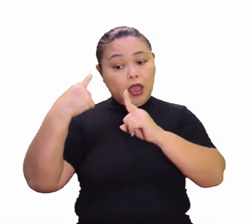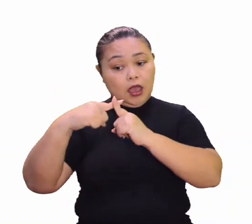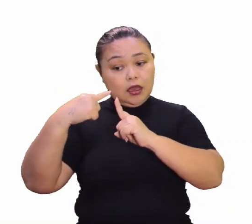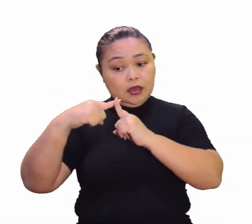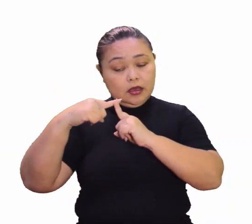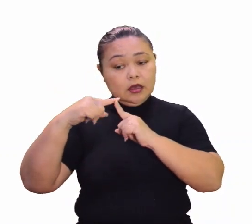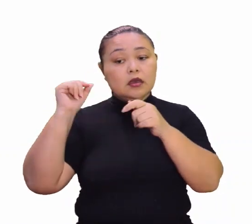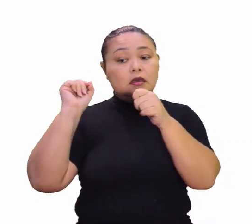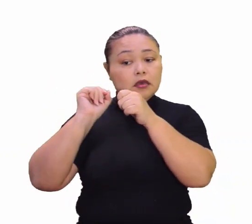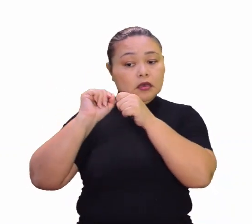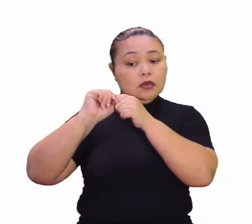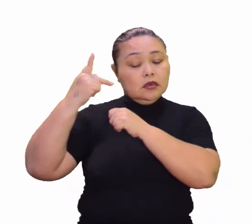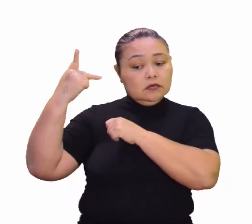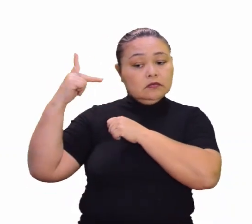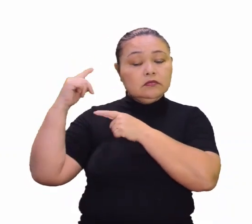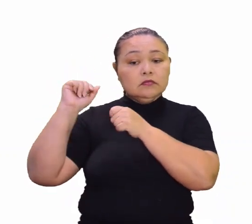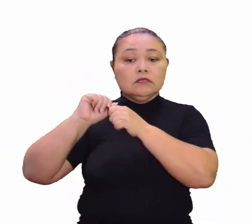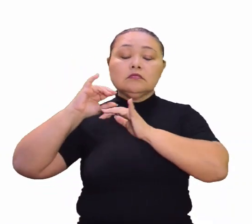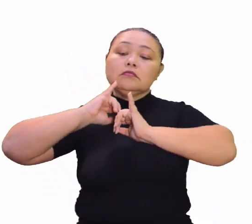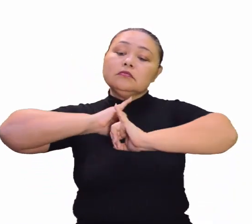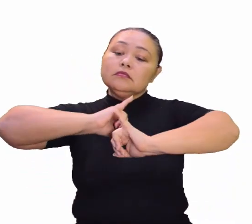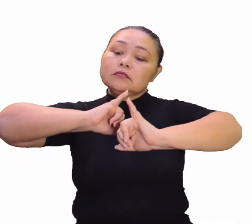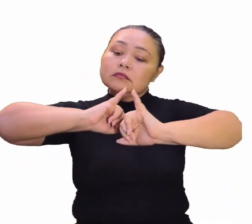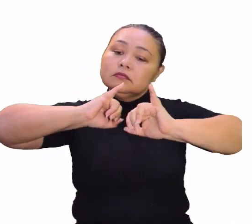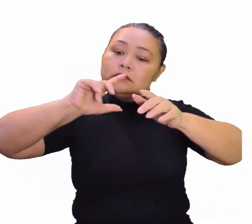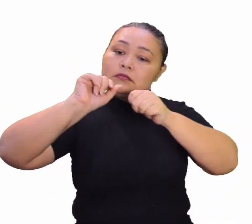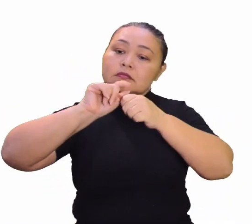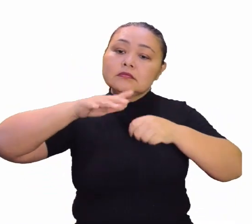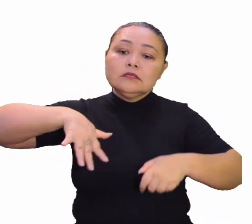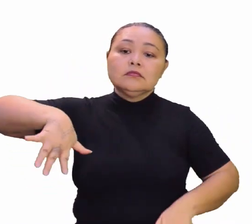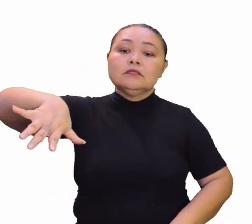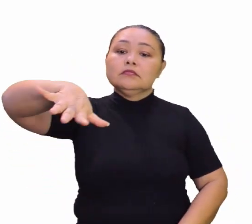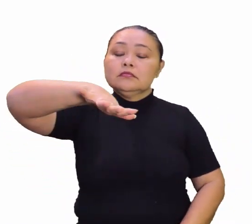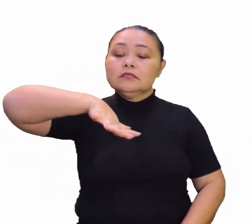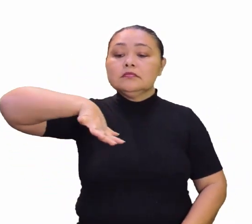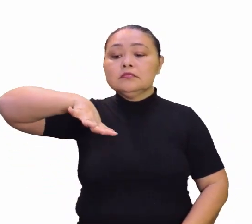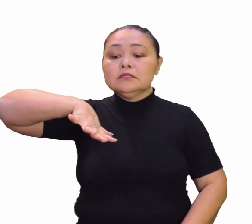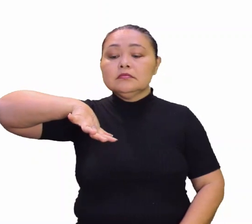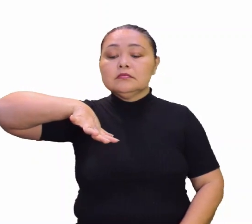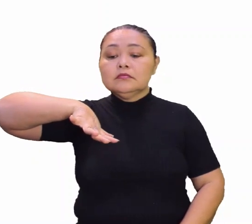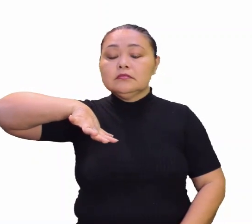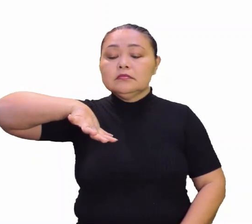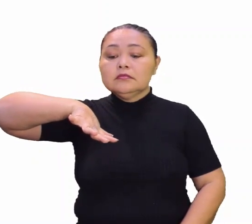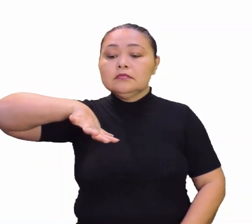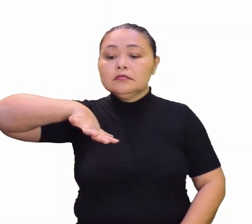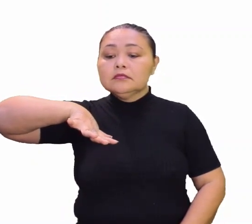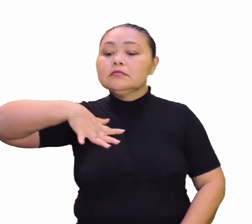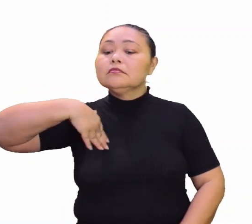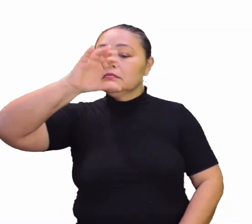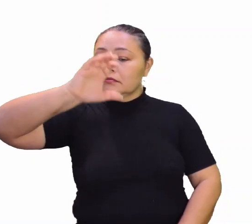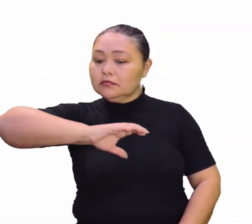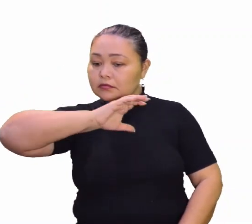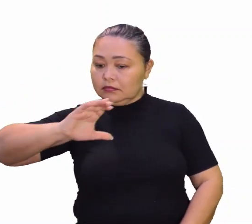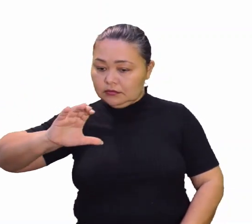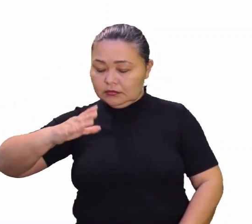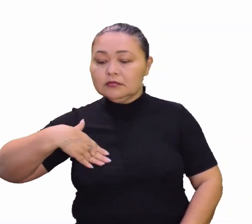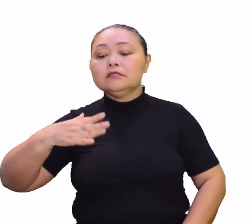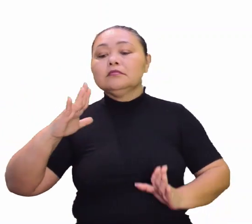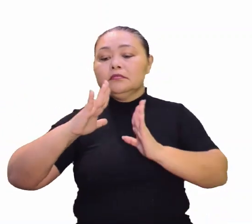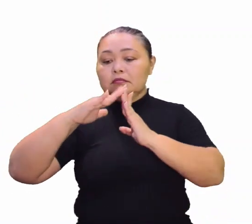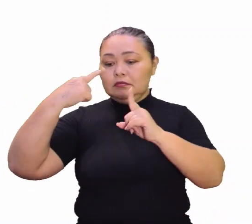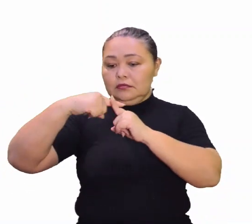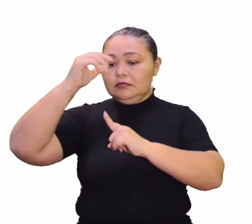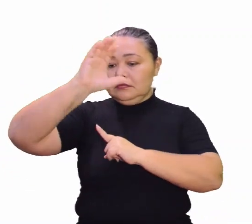fazendo sua parte em divulgar para os seus católicos, né, igreja católica,